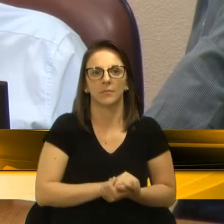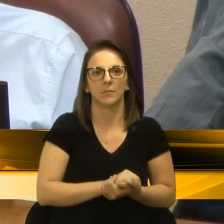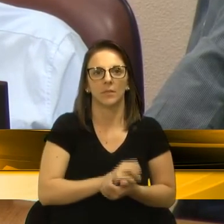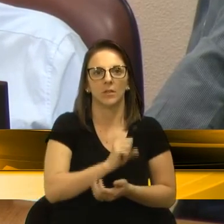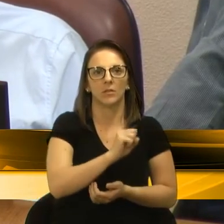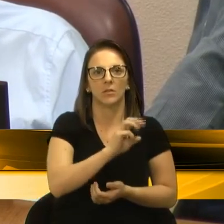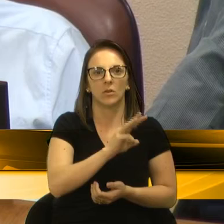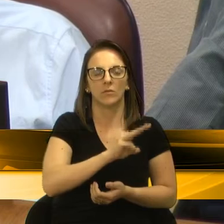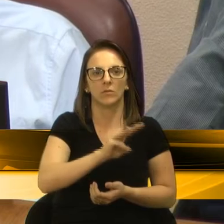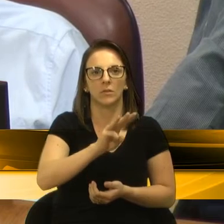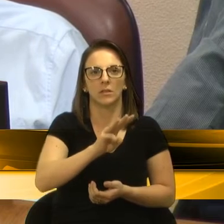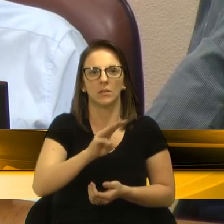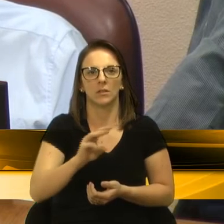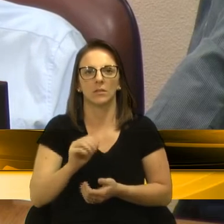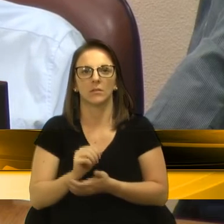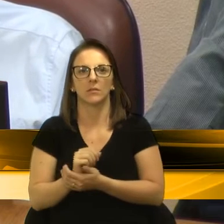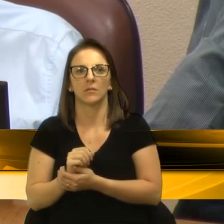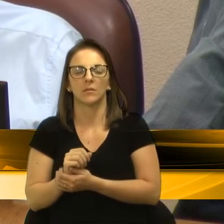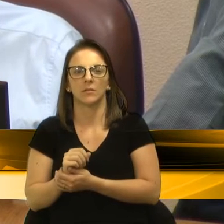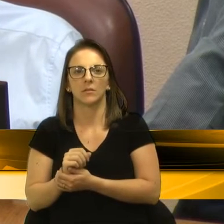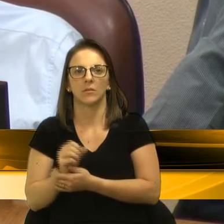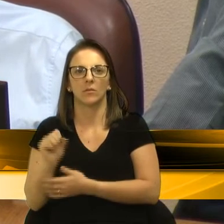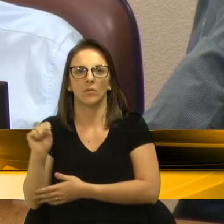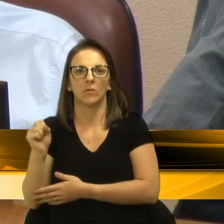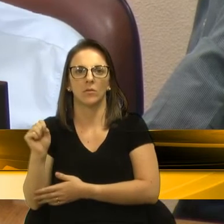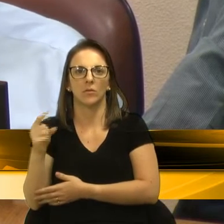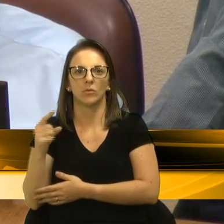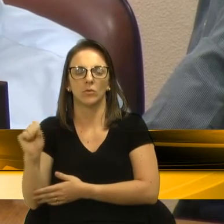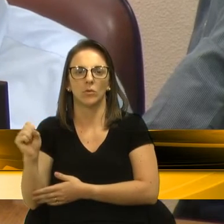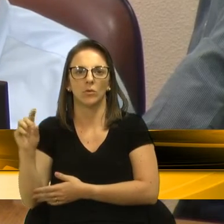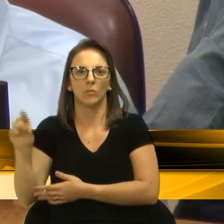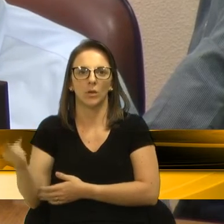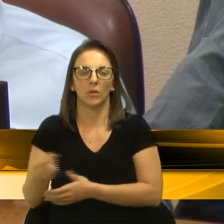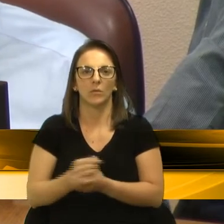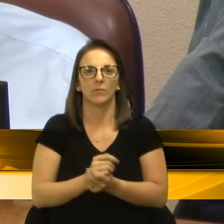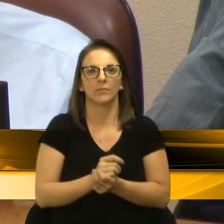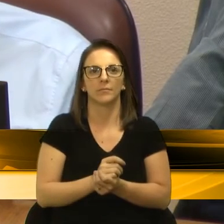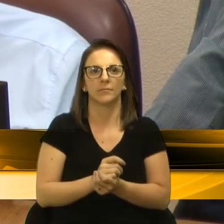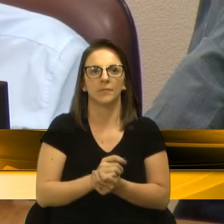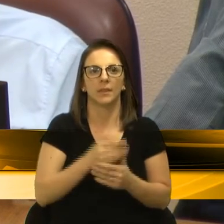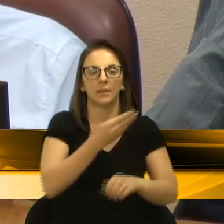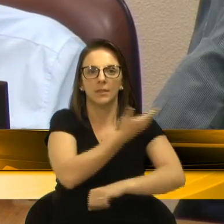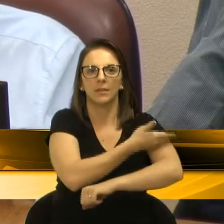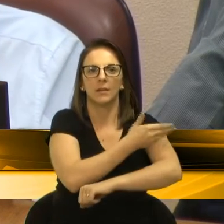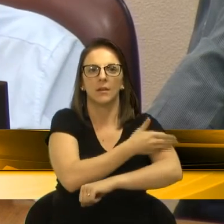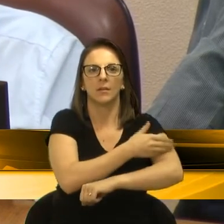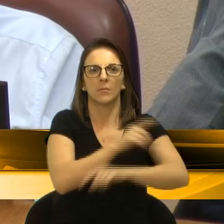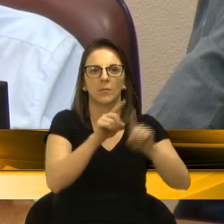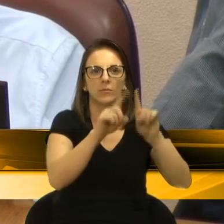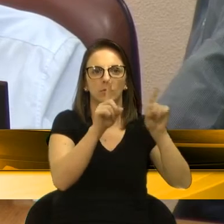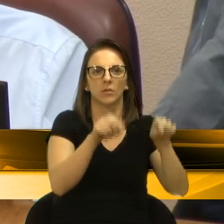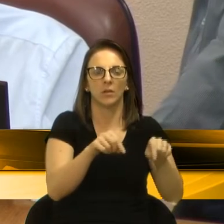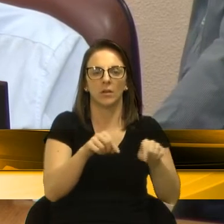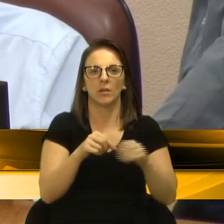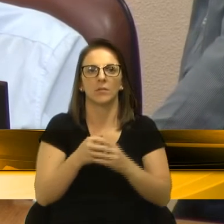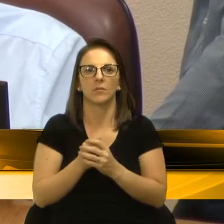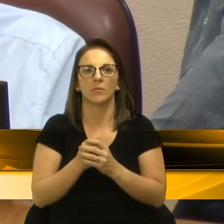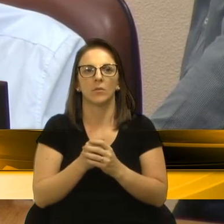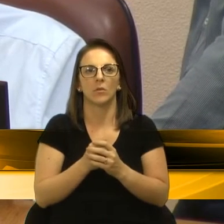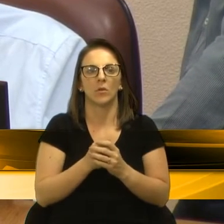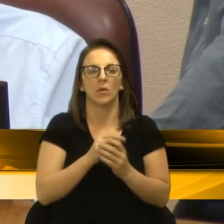,40 reais, instalação, programação, customização e treinamento 800 reais, ponto biométrico zero,